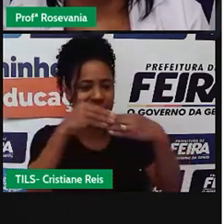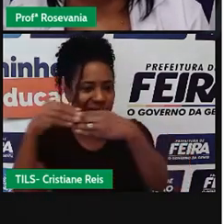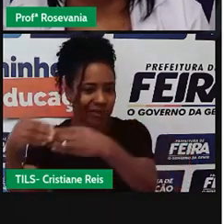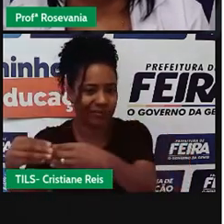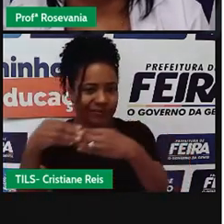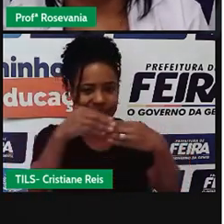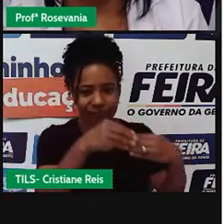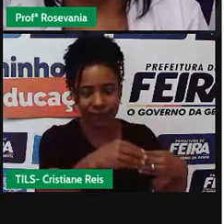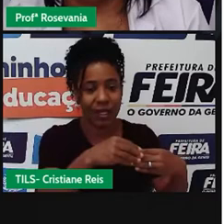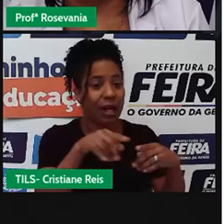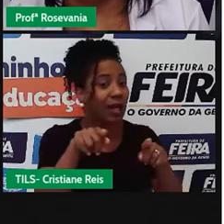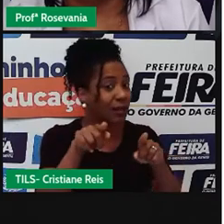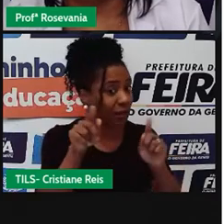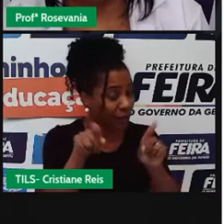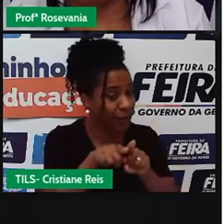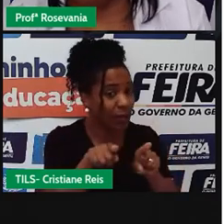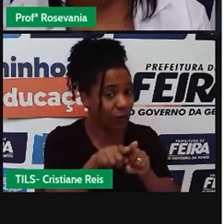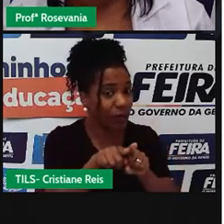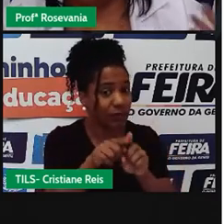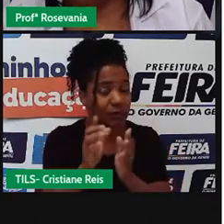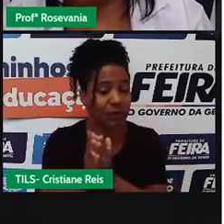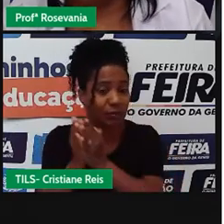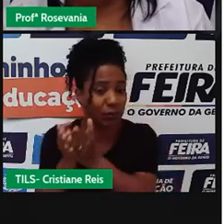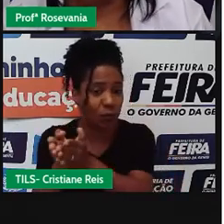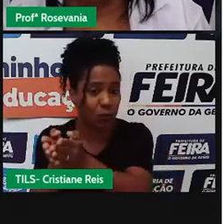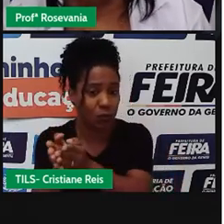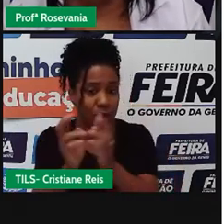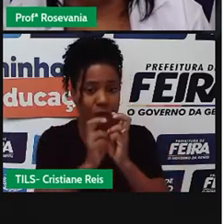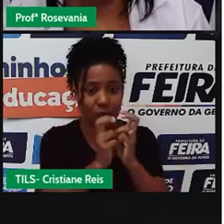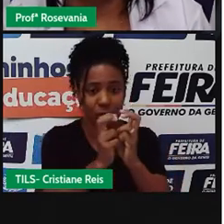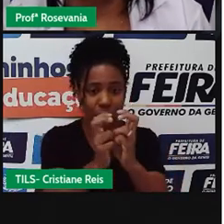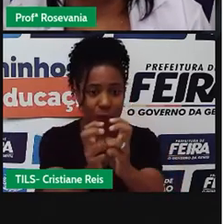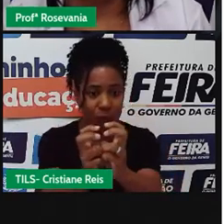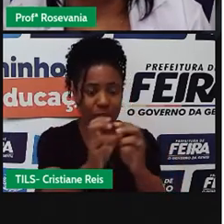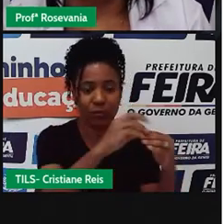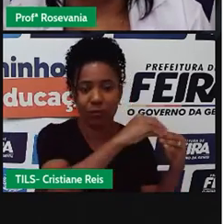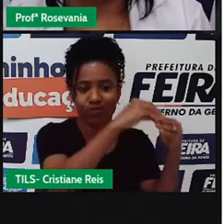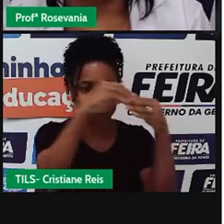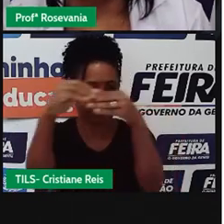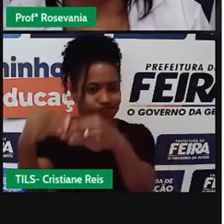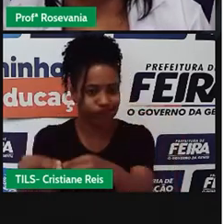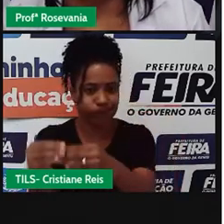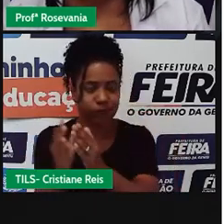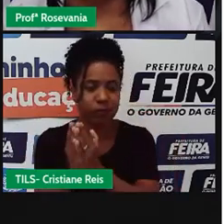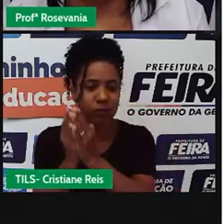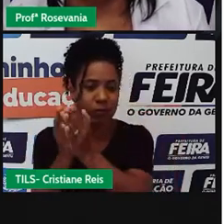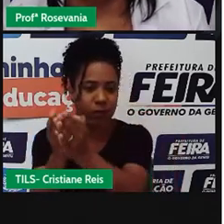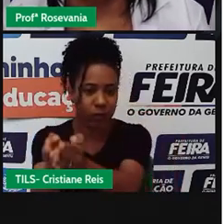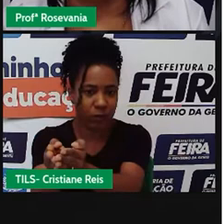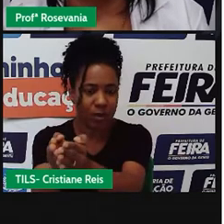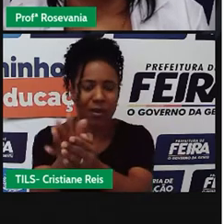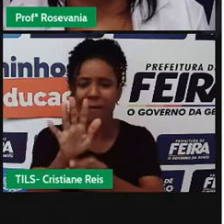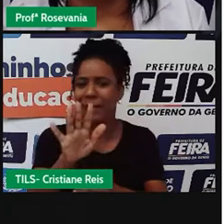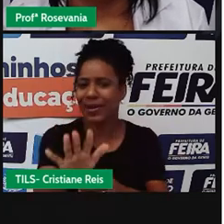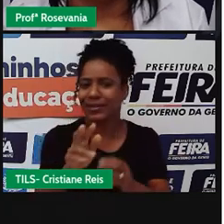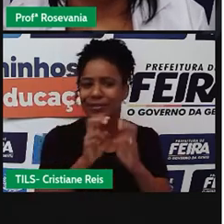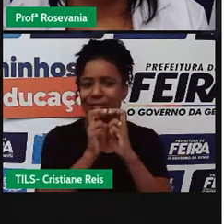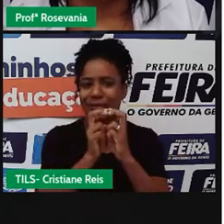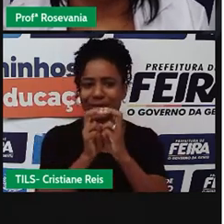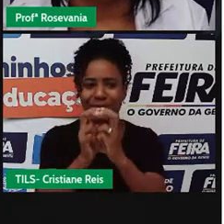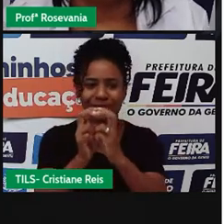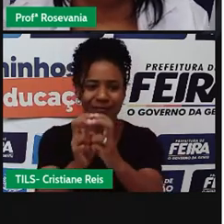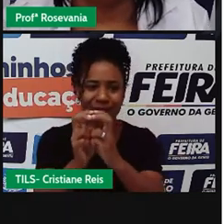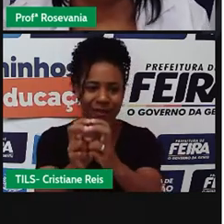portuárias e tudo. Ele foi também, digamos assim, né, desincentivado pelo fato de ser um